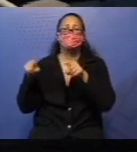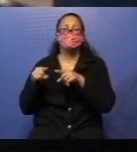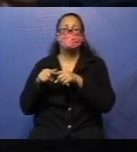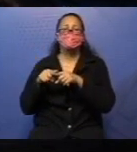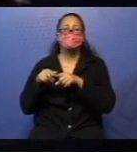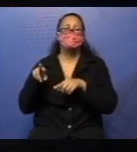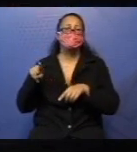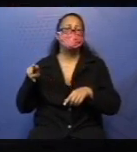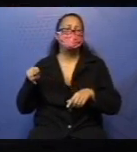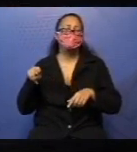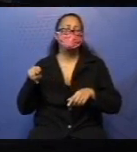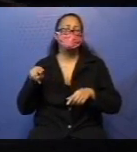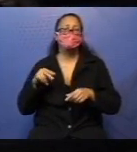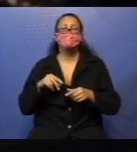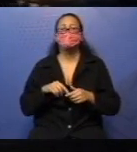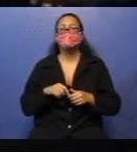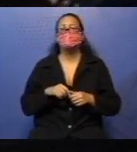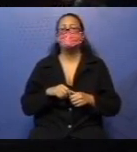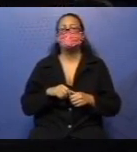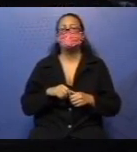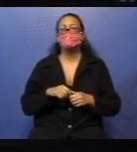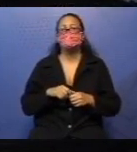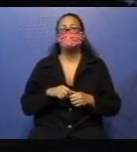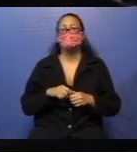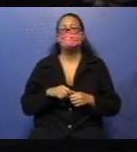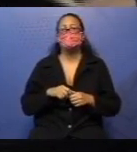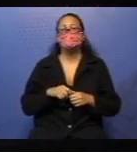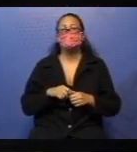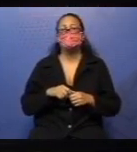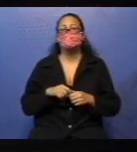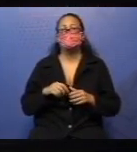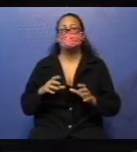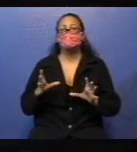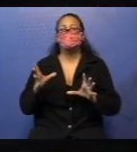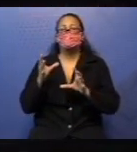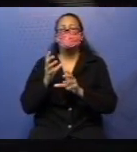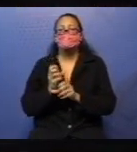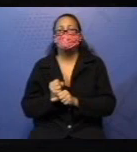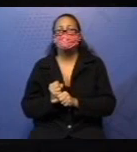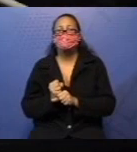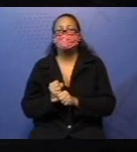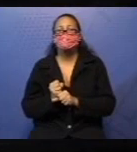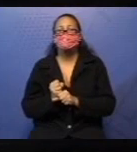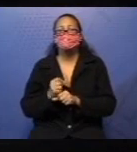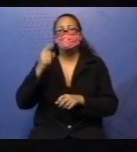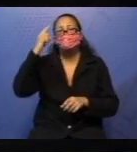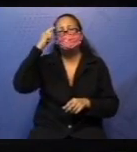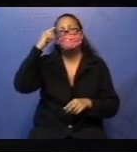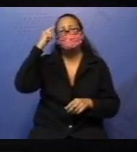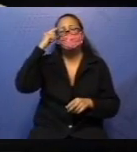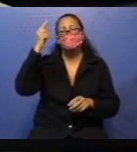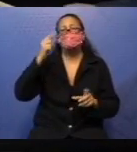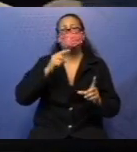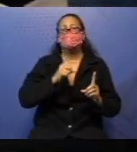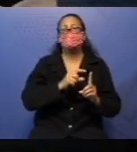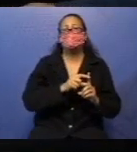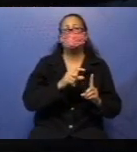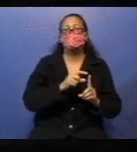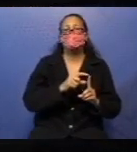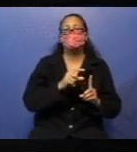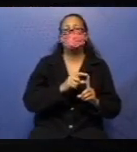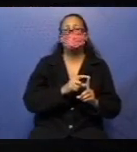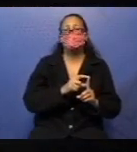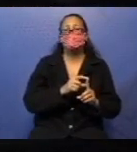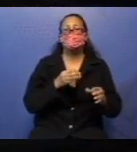Quando eu me refiro à adição, eu posso pensar nessas palavras. Quando eu falo